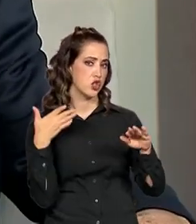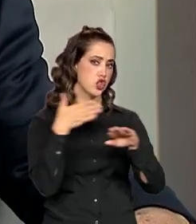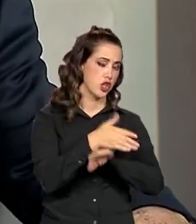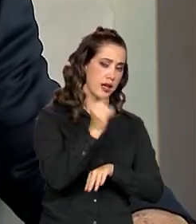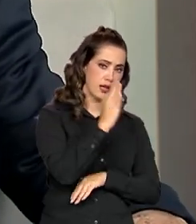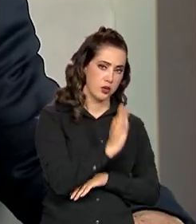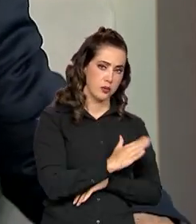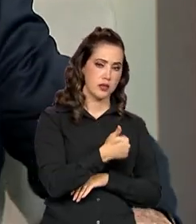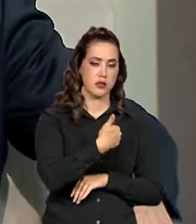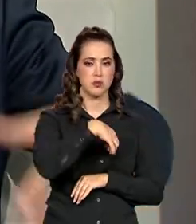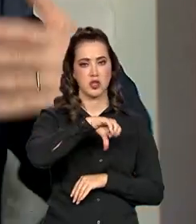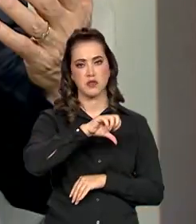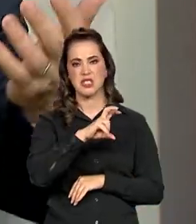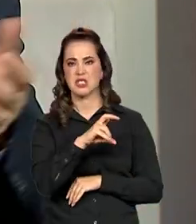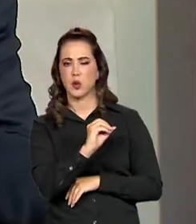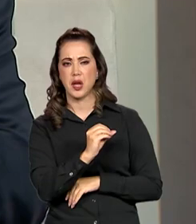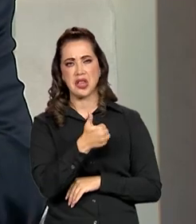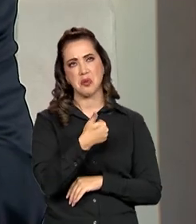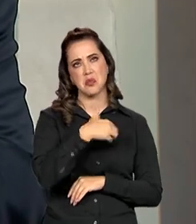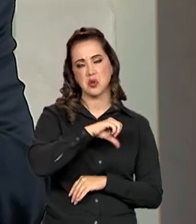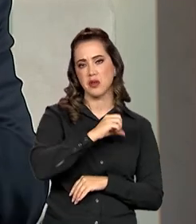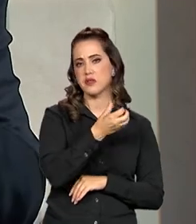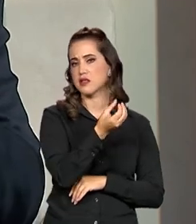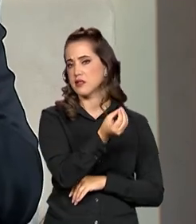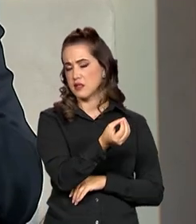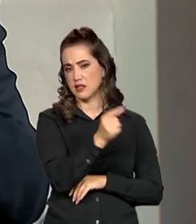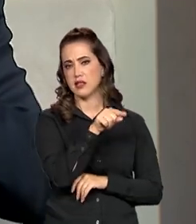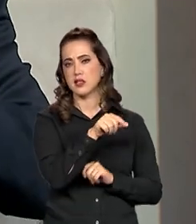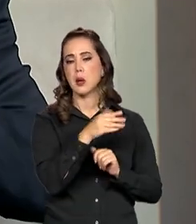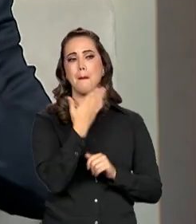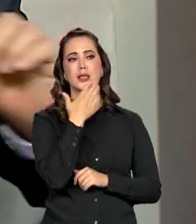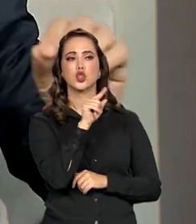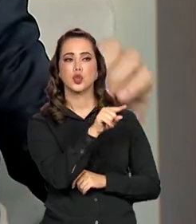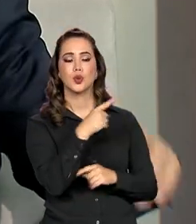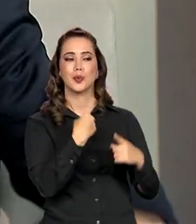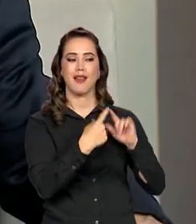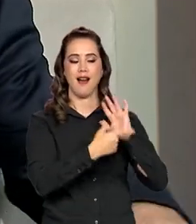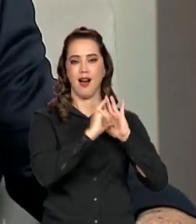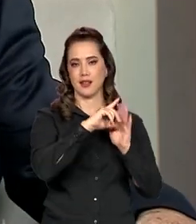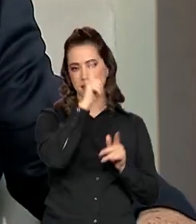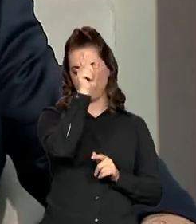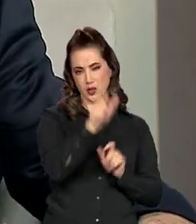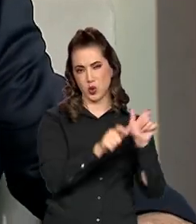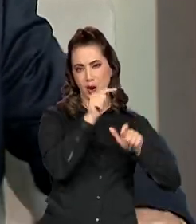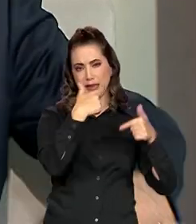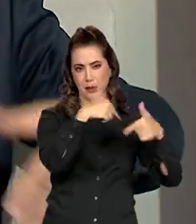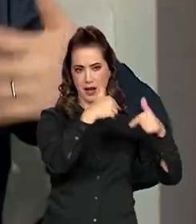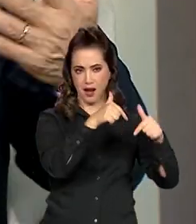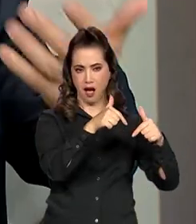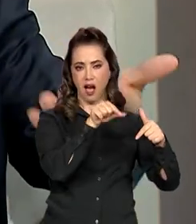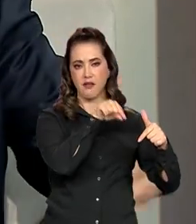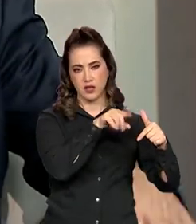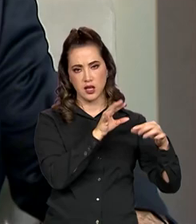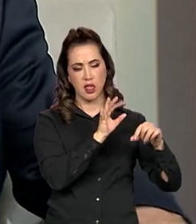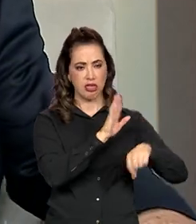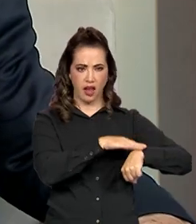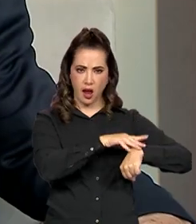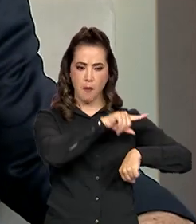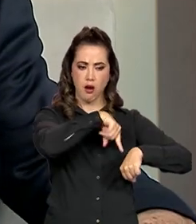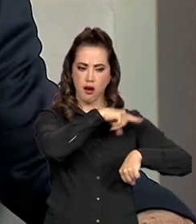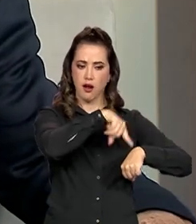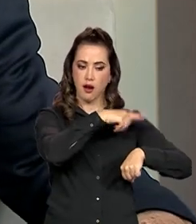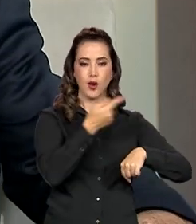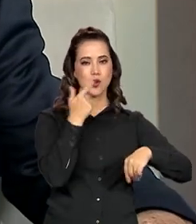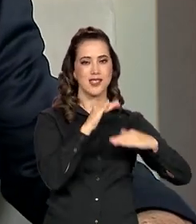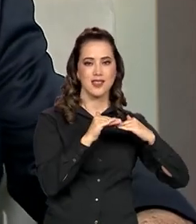de 50 e 60, exigiram, quando ia ter a passagem, que todos os trabalhadores praticamente dessas empresas fossem adquirir estabilidade no